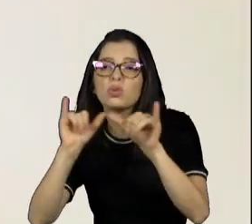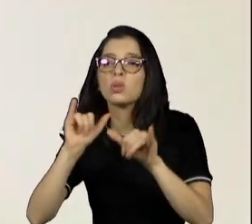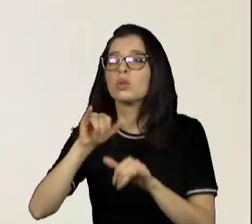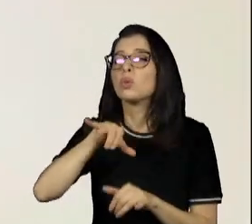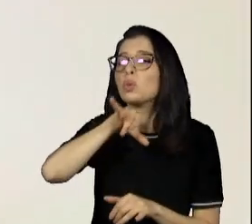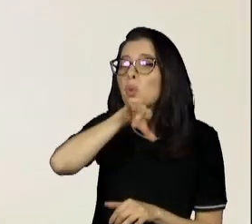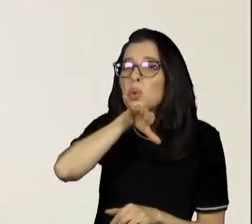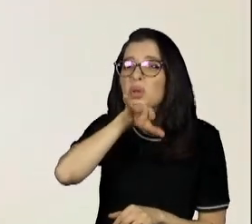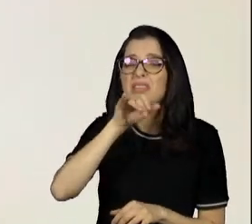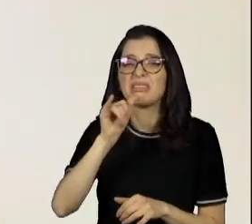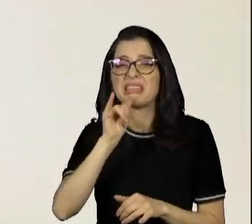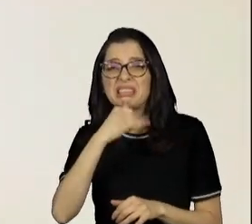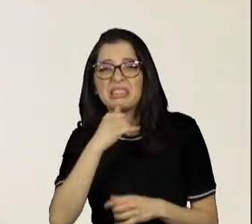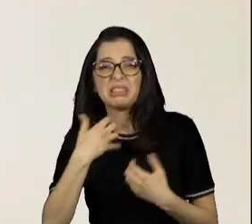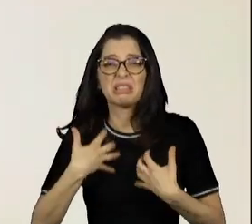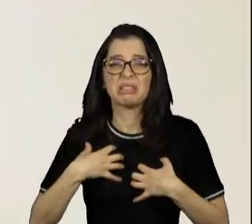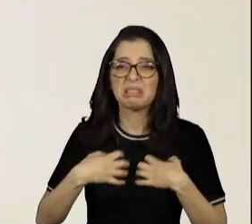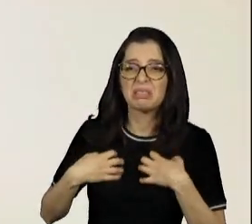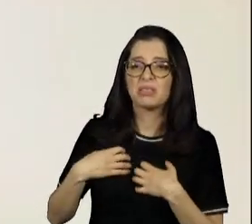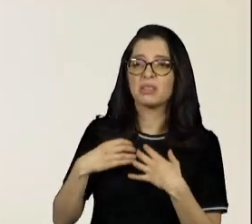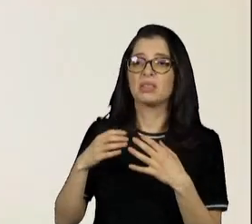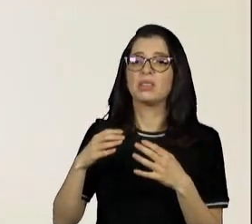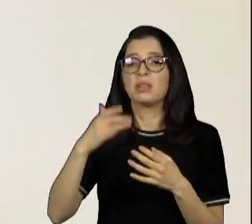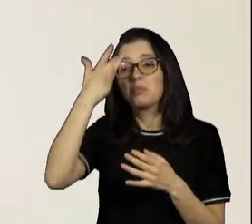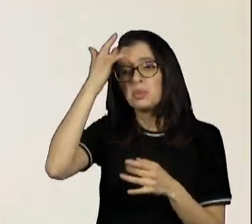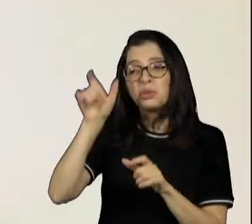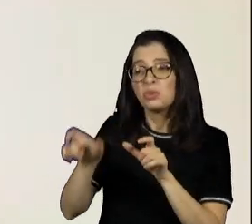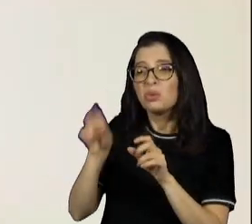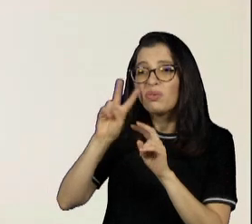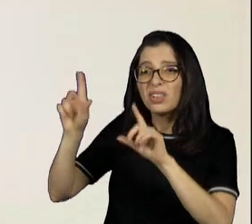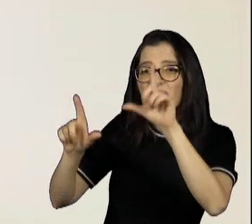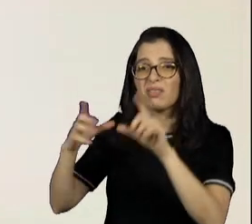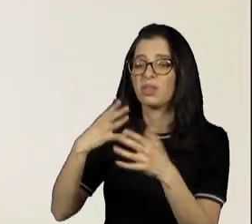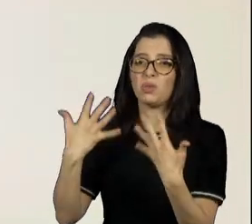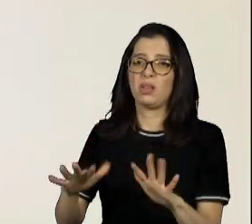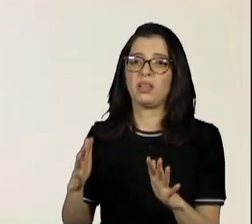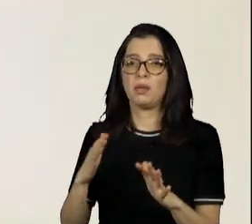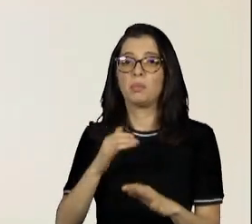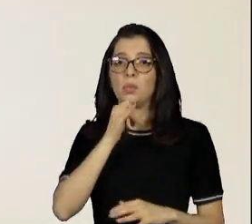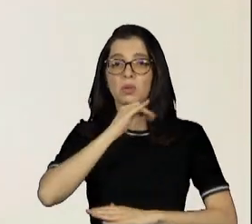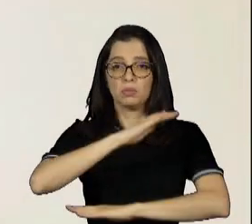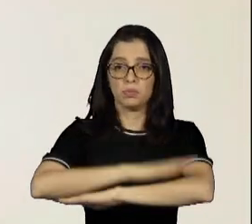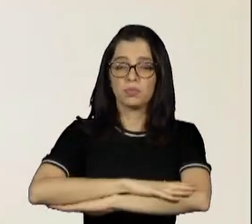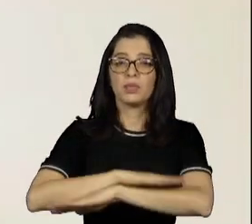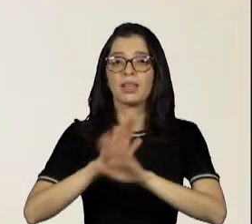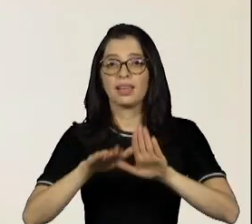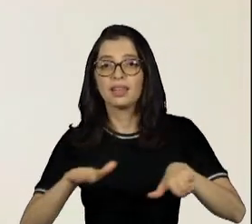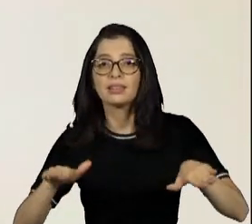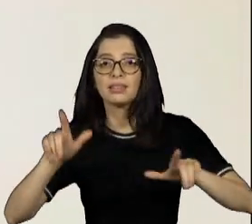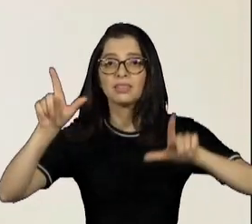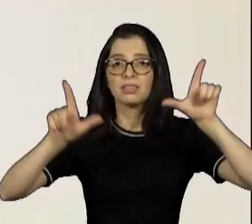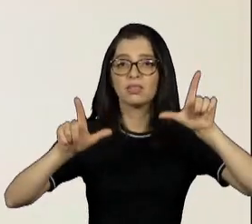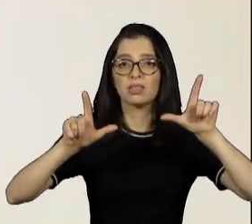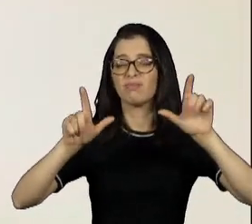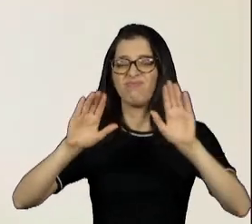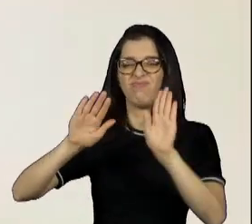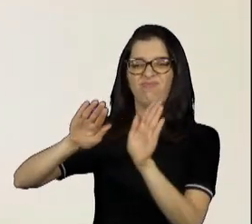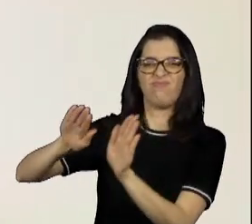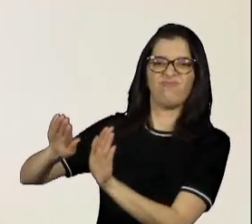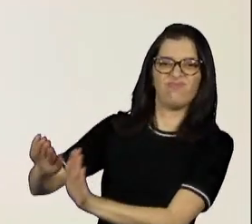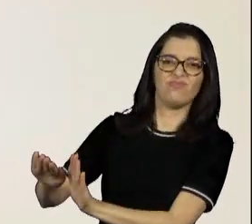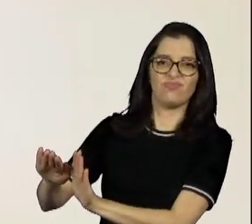crianças querem ver. Então, eu como mãe ou eu como apresentadora infantil, acho que a televisão está perdendo muita força para poder ajudar